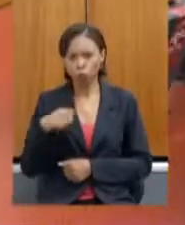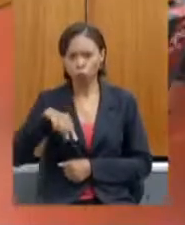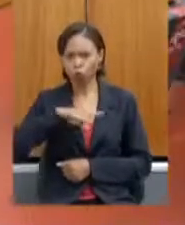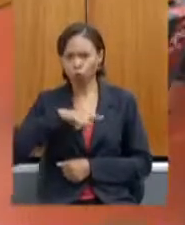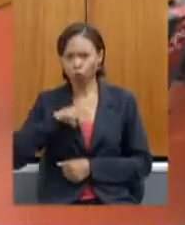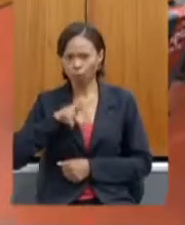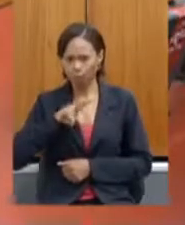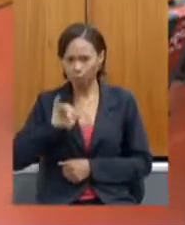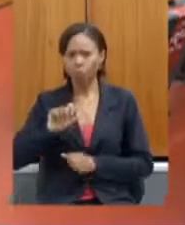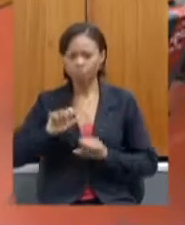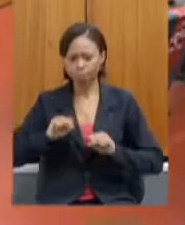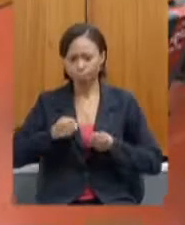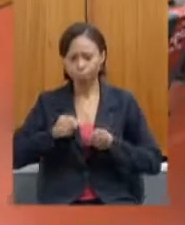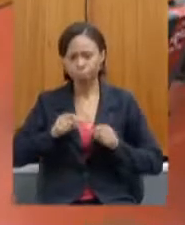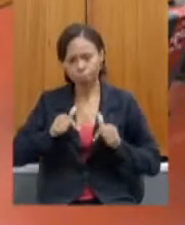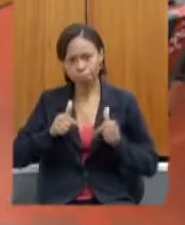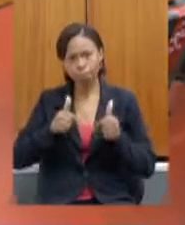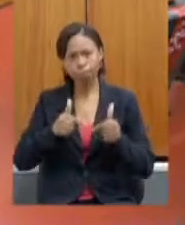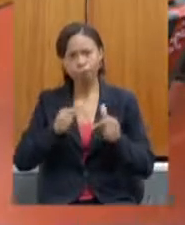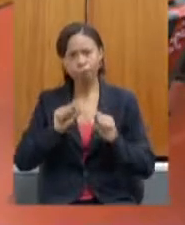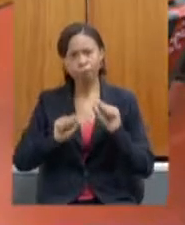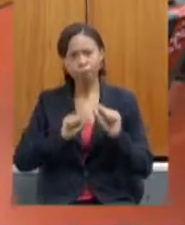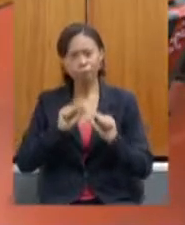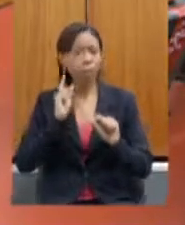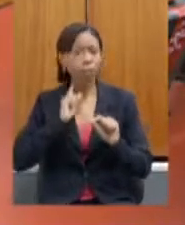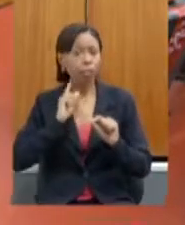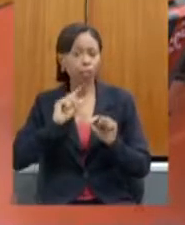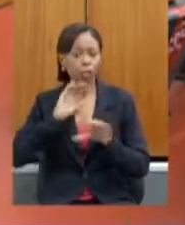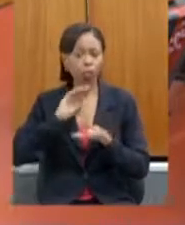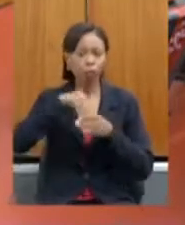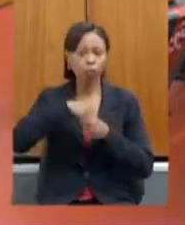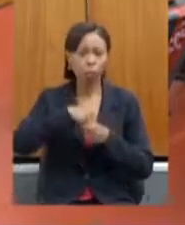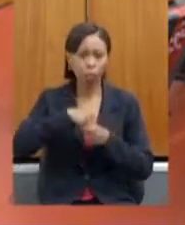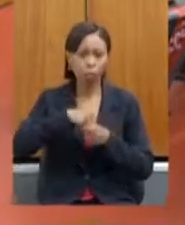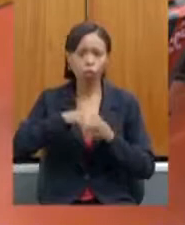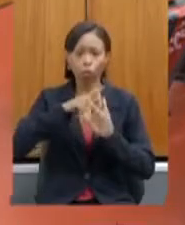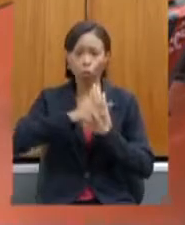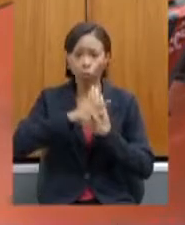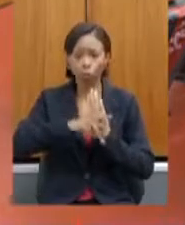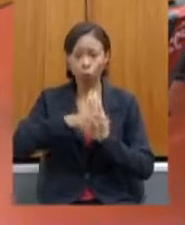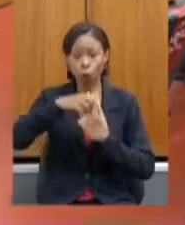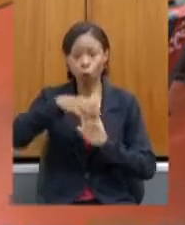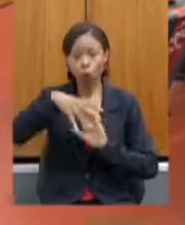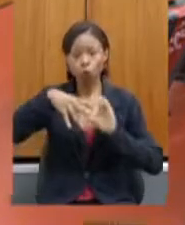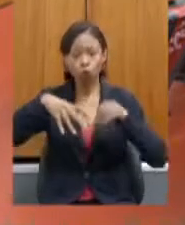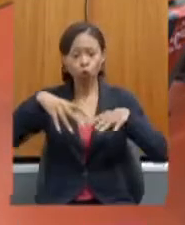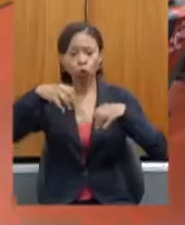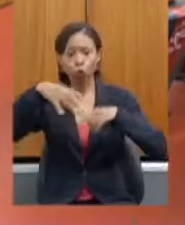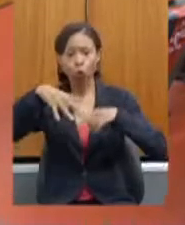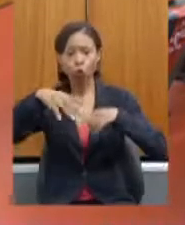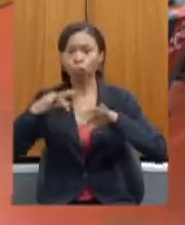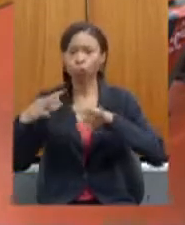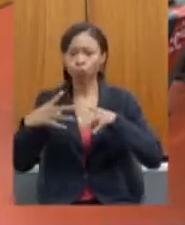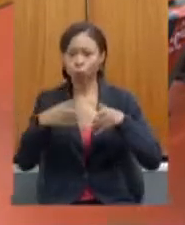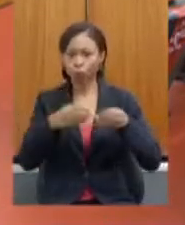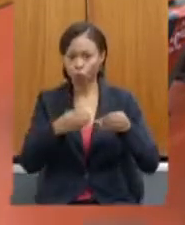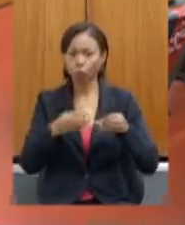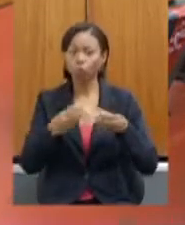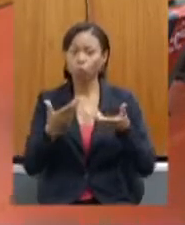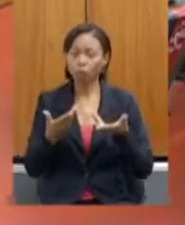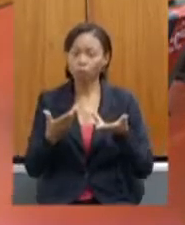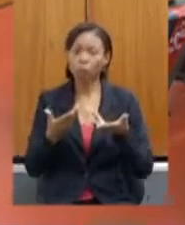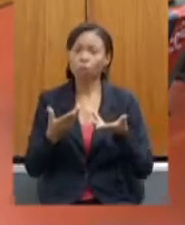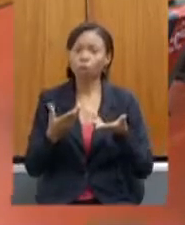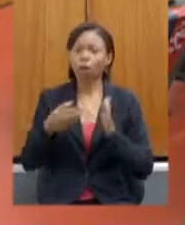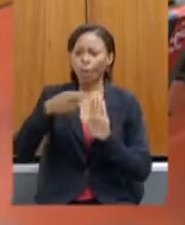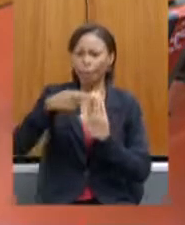empenho para que possamos ser incluídos no Luz para Todos pedir para a equipe preparar a nota técnica que mostraram o quanto é importante para